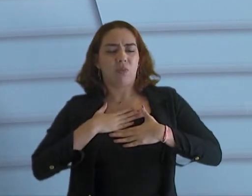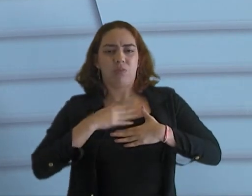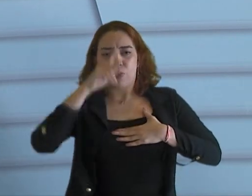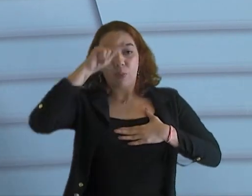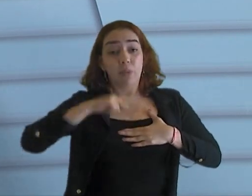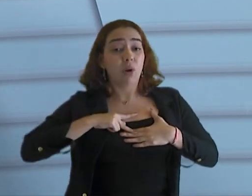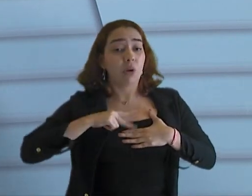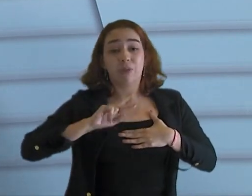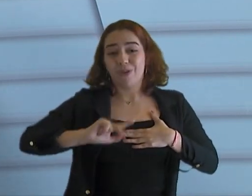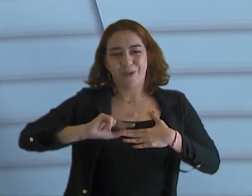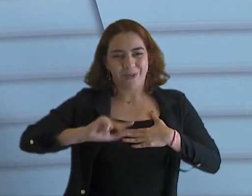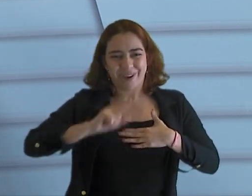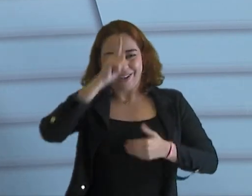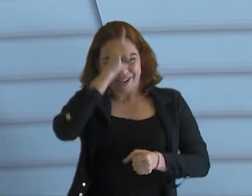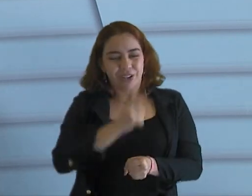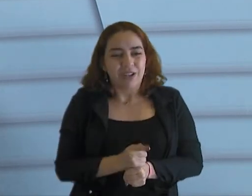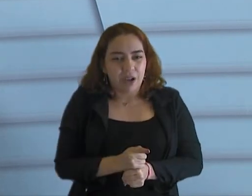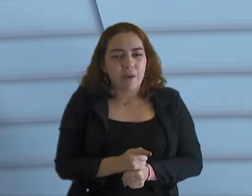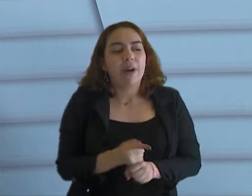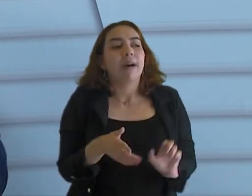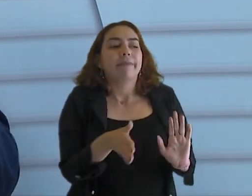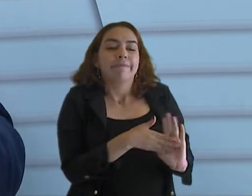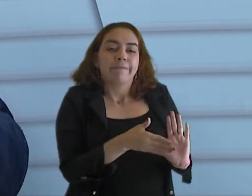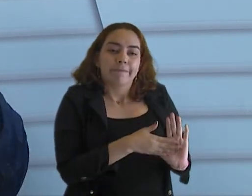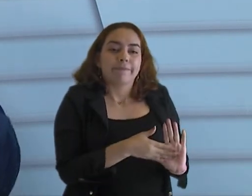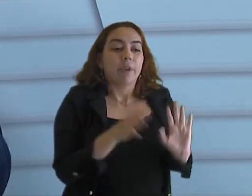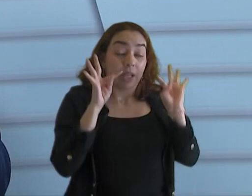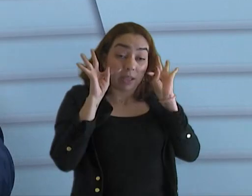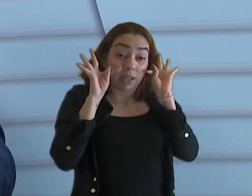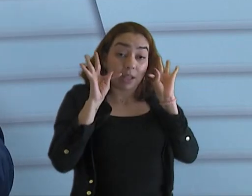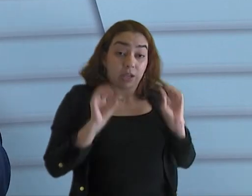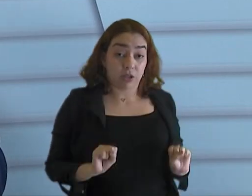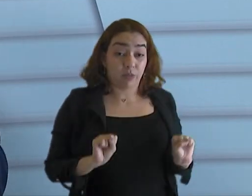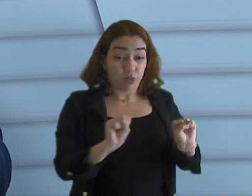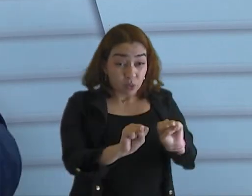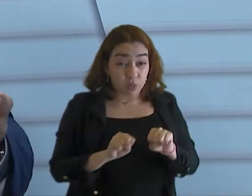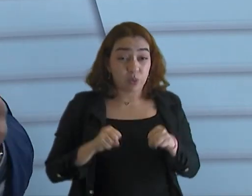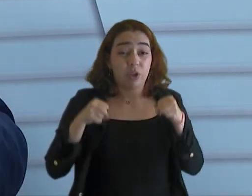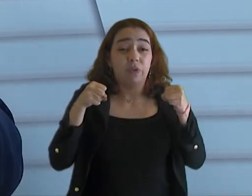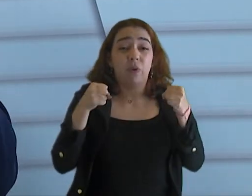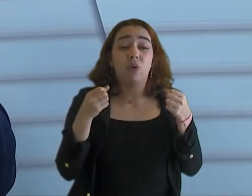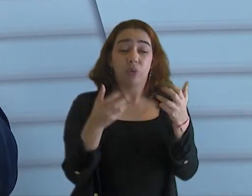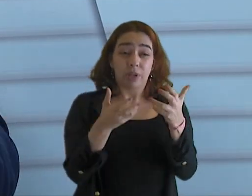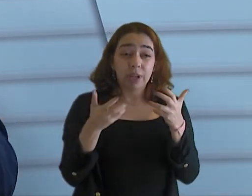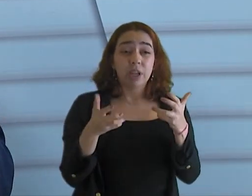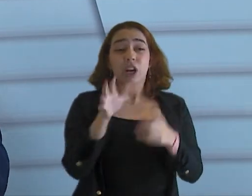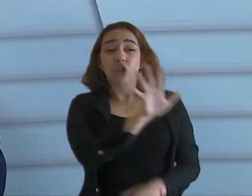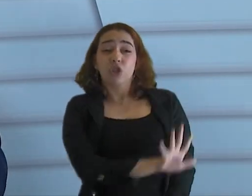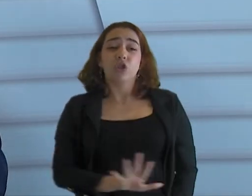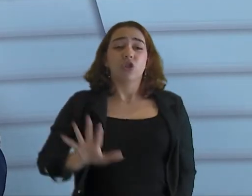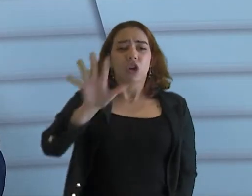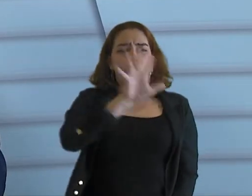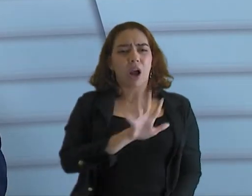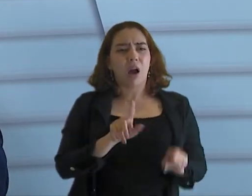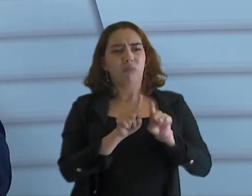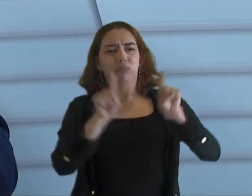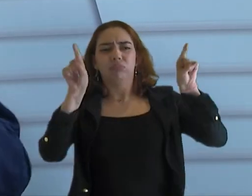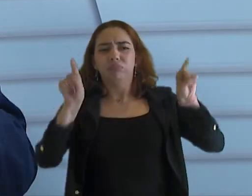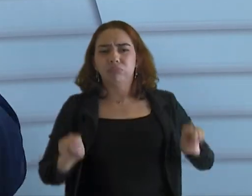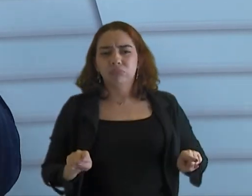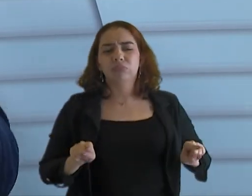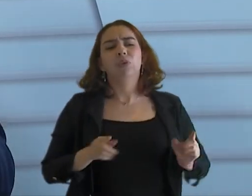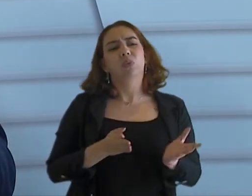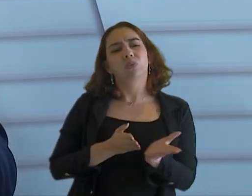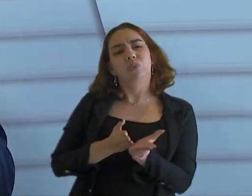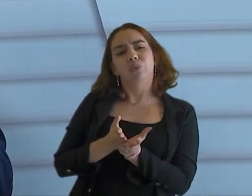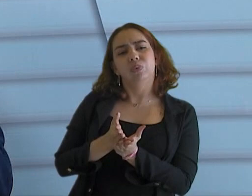Isso, o conselheiro Valdomiro, posso dar testemunha de que ele se esforçou bastante em deixar todas as rotinas do tribunal muito bem estabelecidas. Então, o tribunal